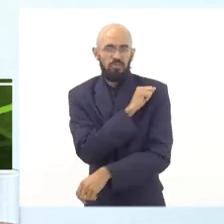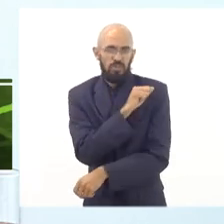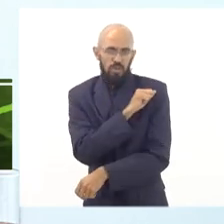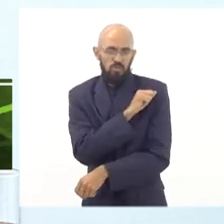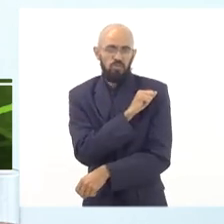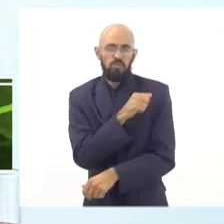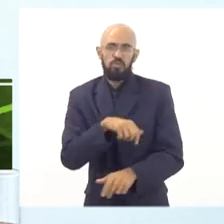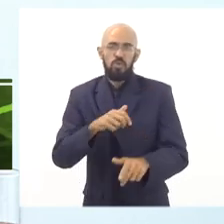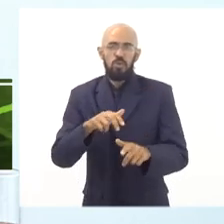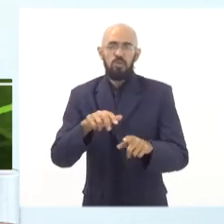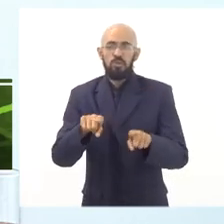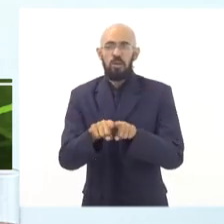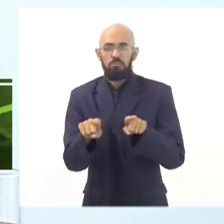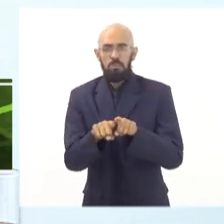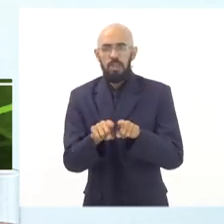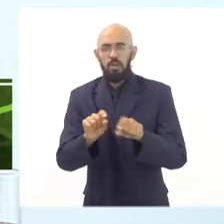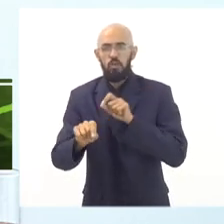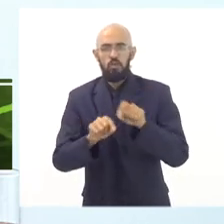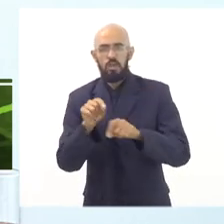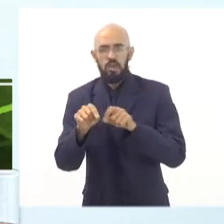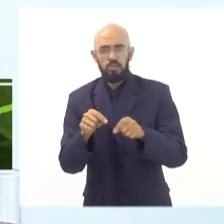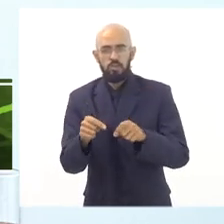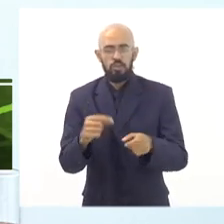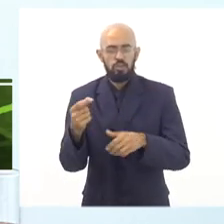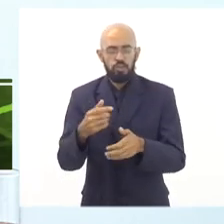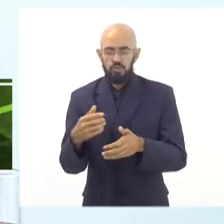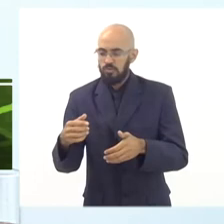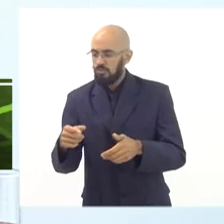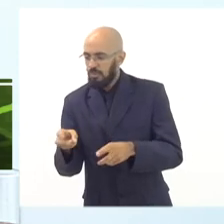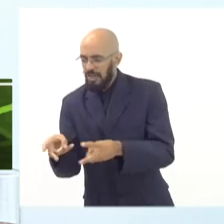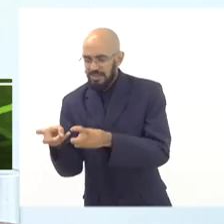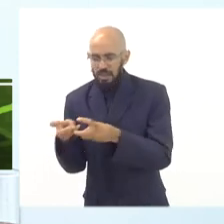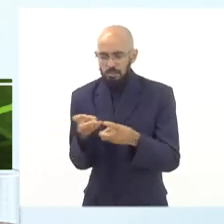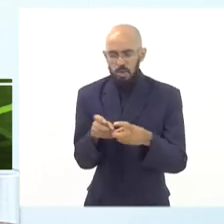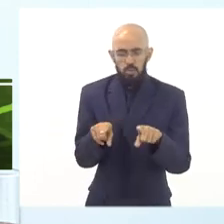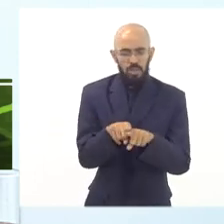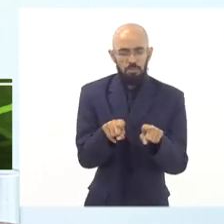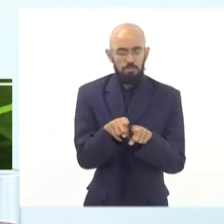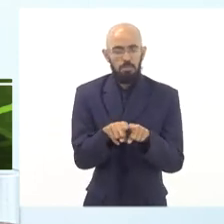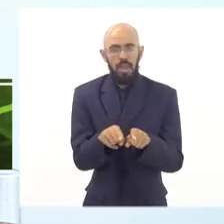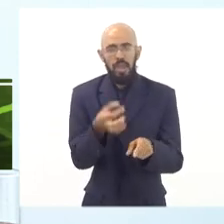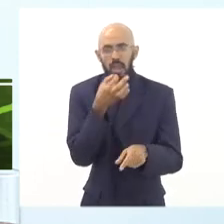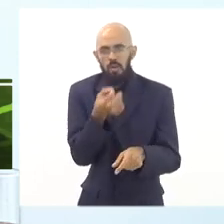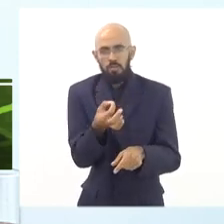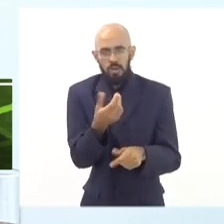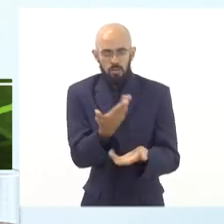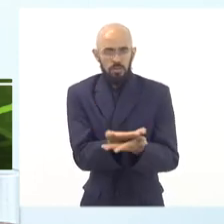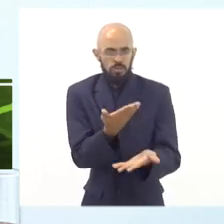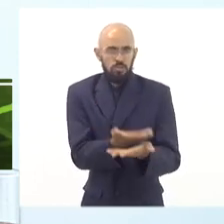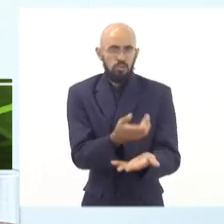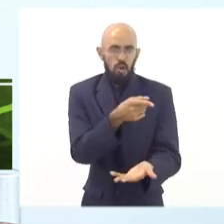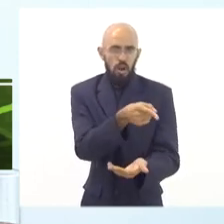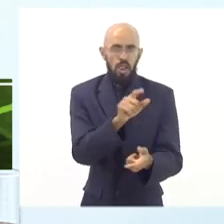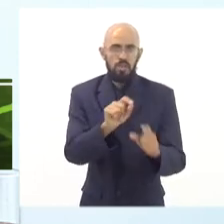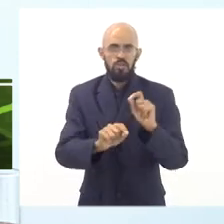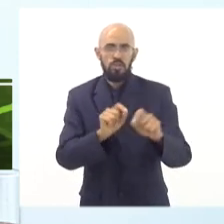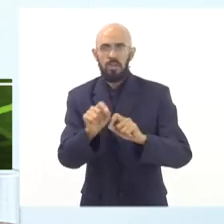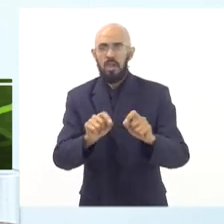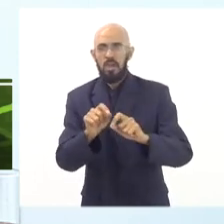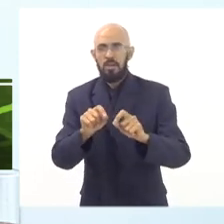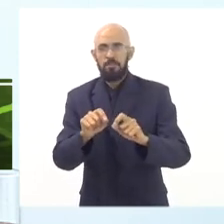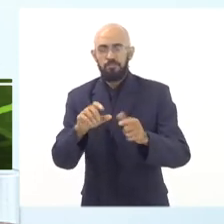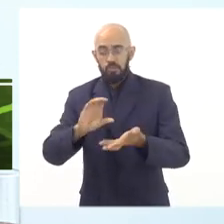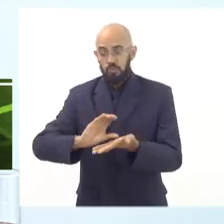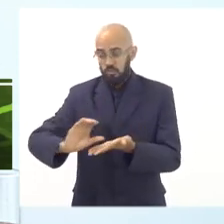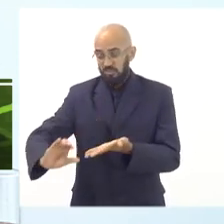outro lado, a gente também começou a colecionar relatos das escolas de que o recurso para a garantia da alimentação